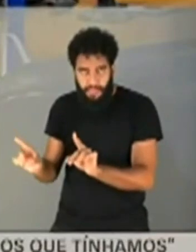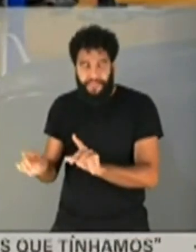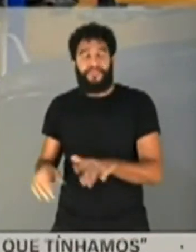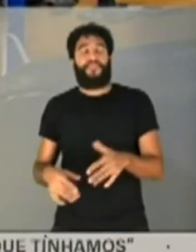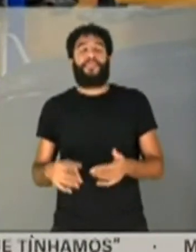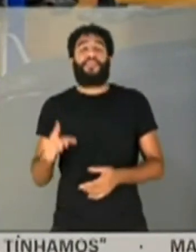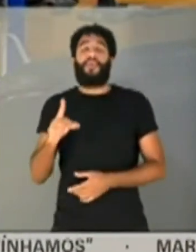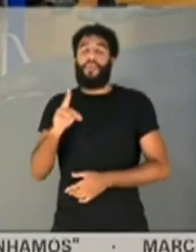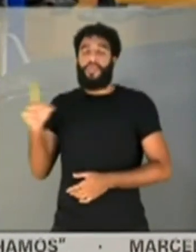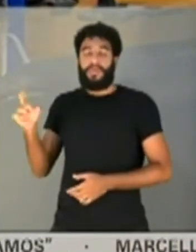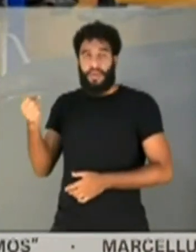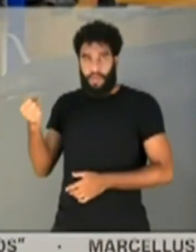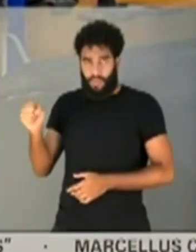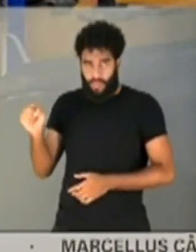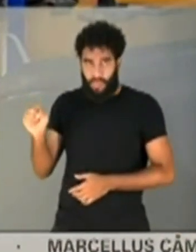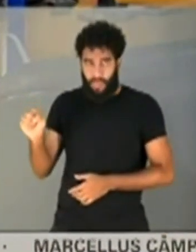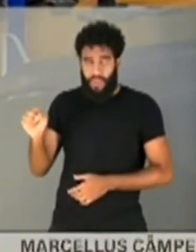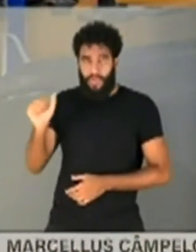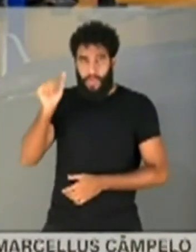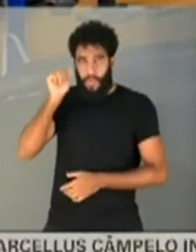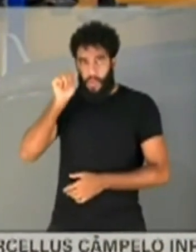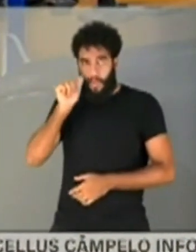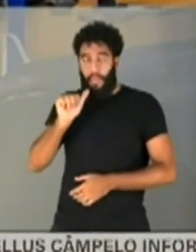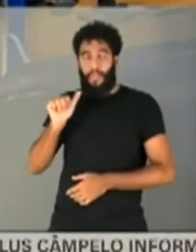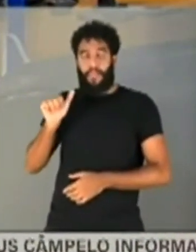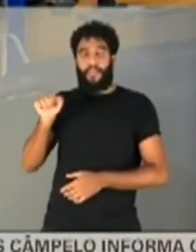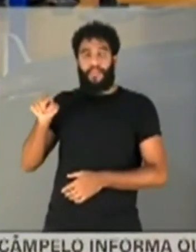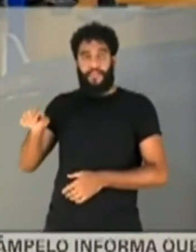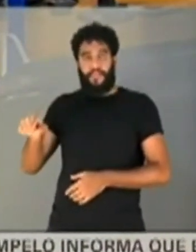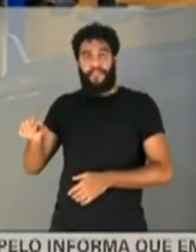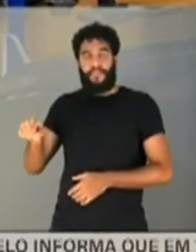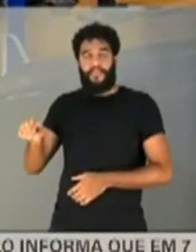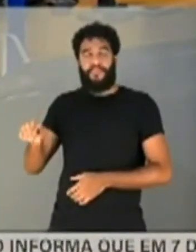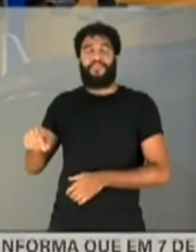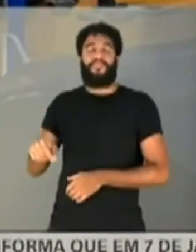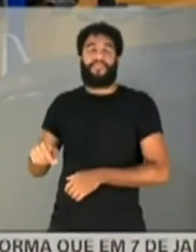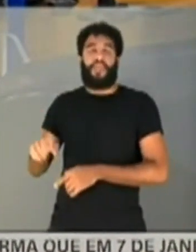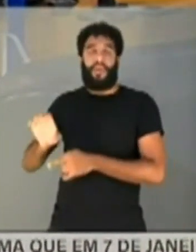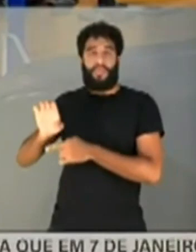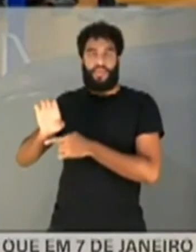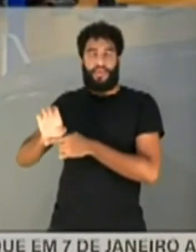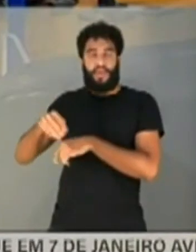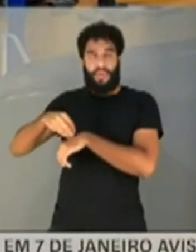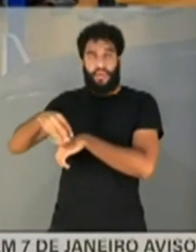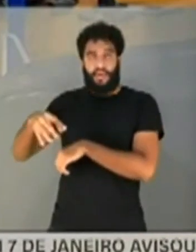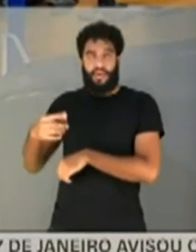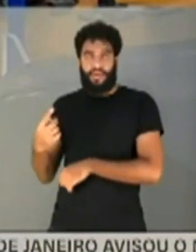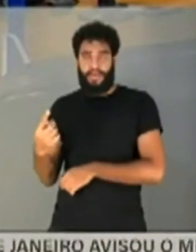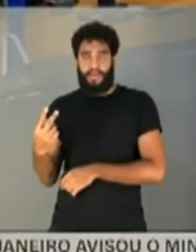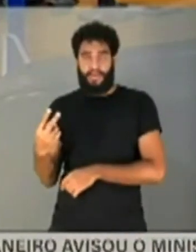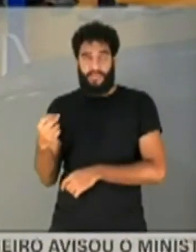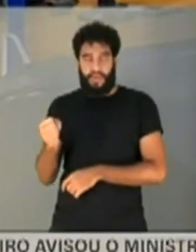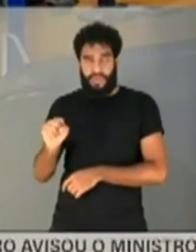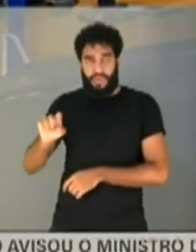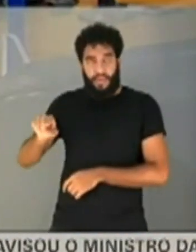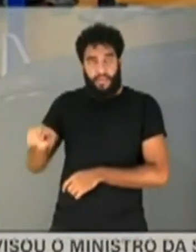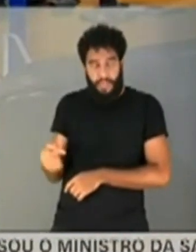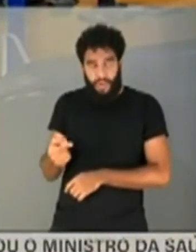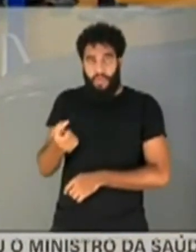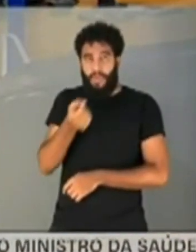dia 8, ela, portanto, envia para o Estado 120 mil comprimidos de